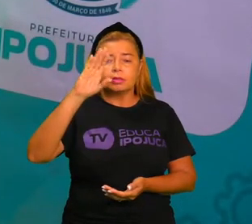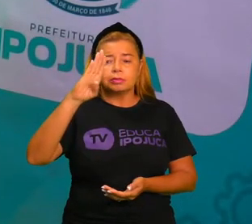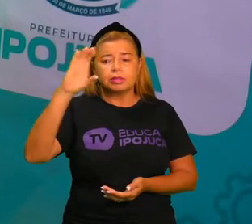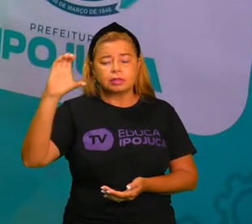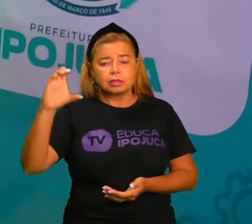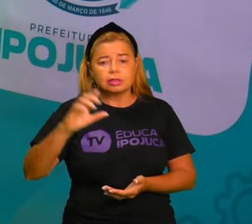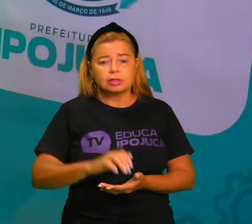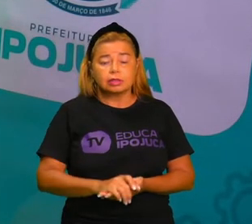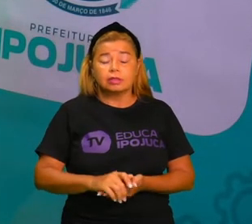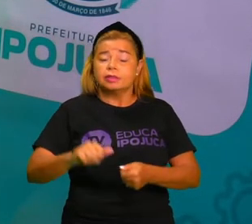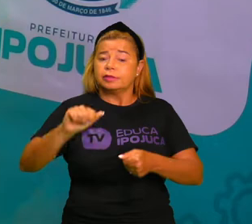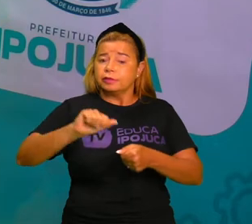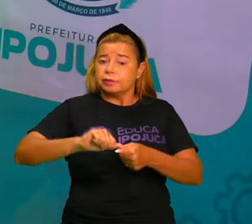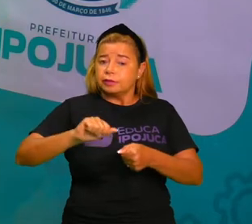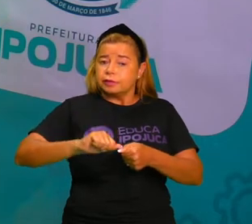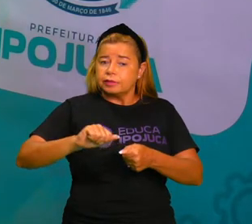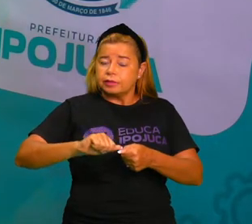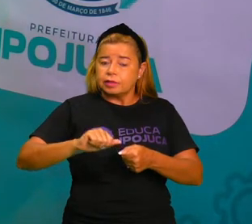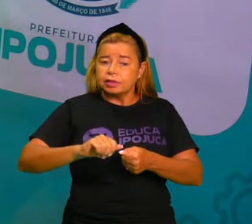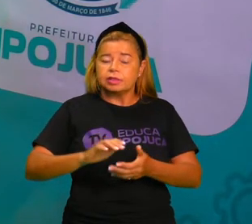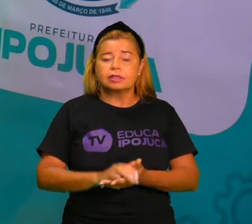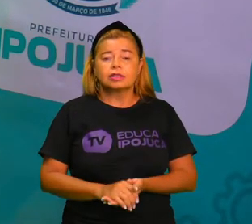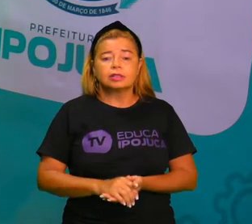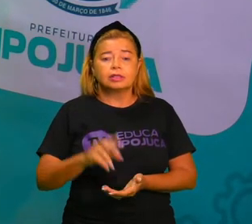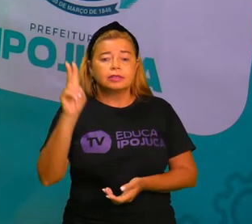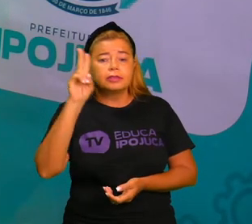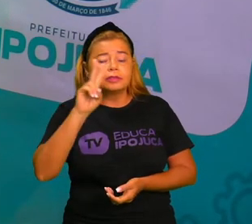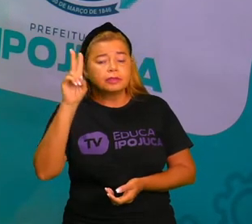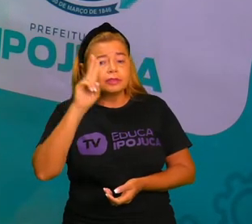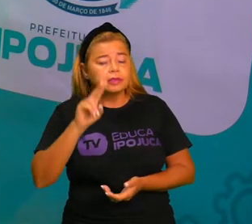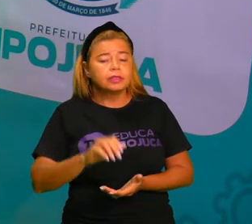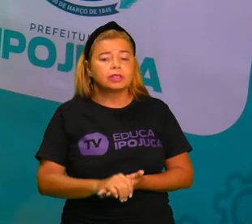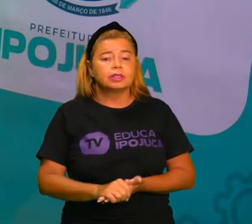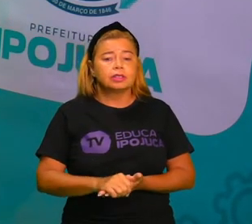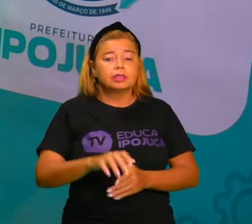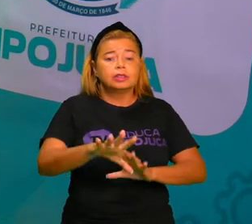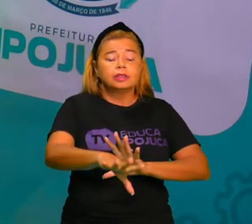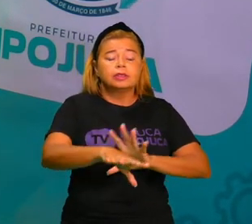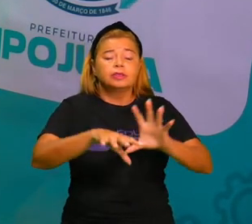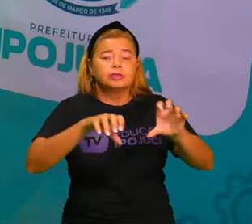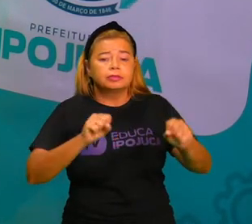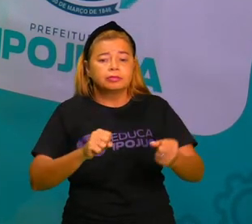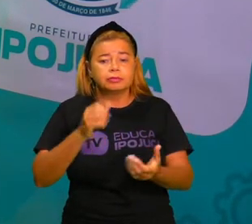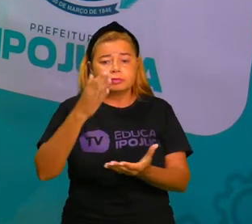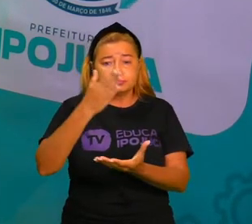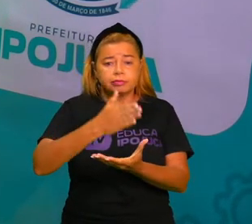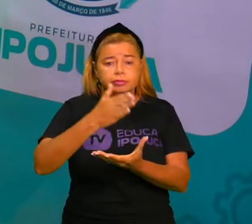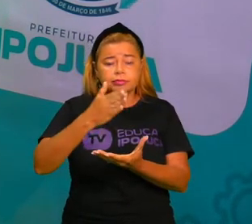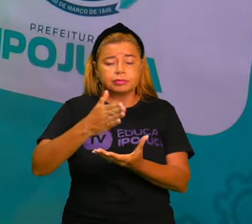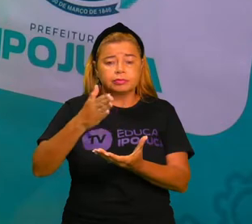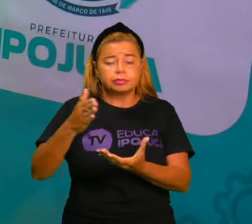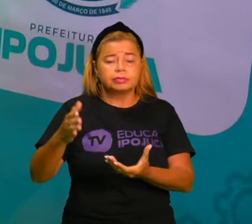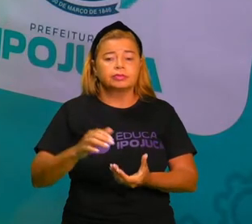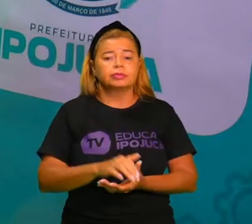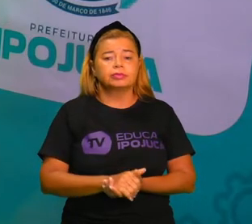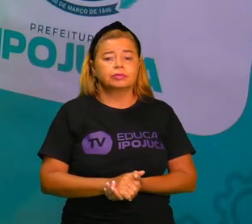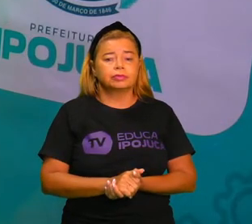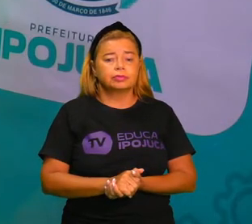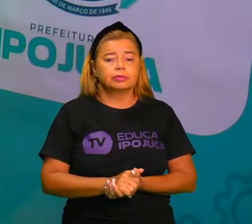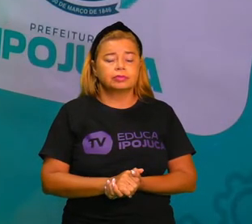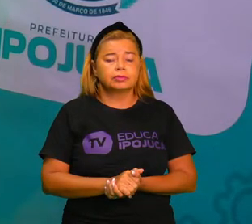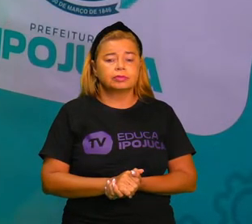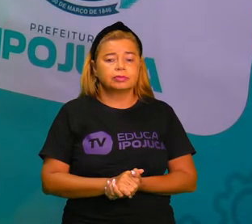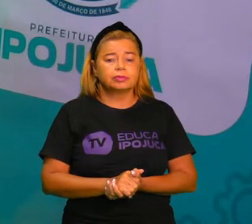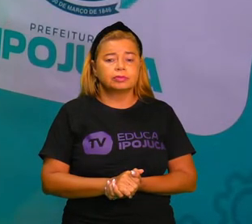Fazer o alfabeto. Ver, formar as sílabas. Porque tudo acontece com